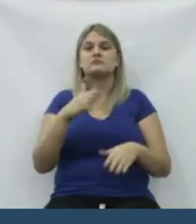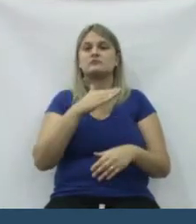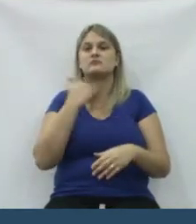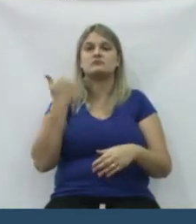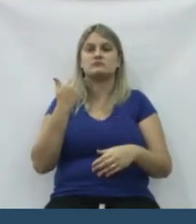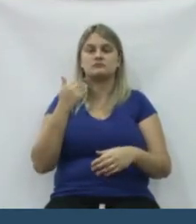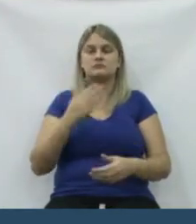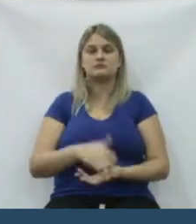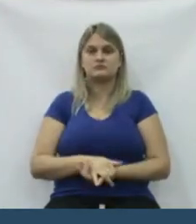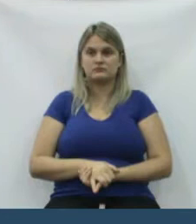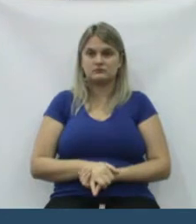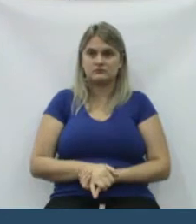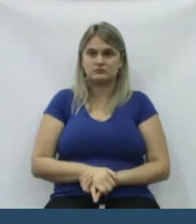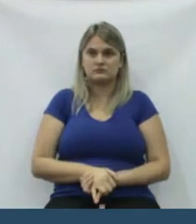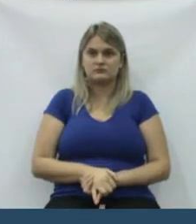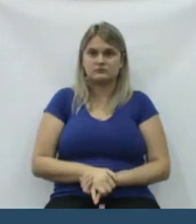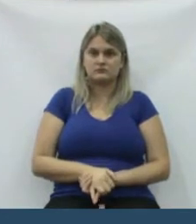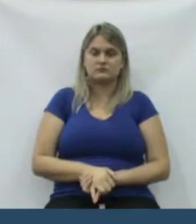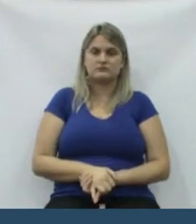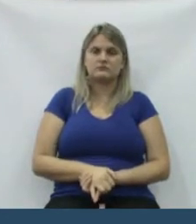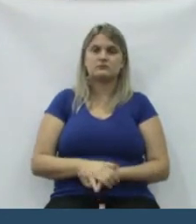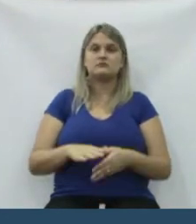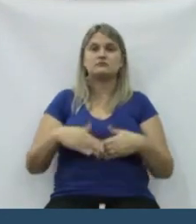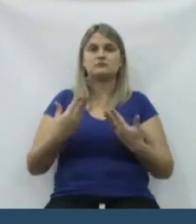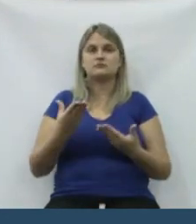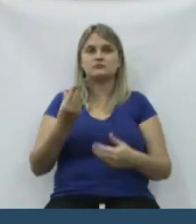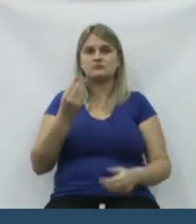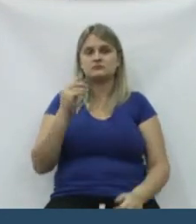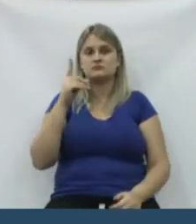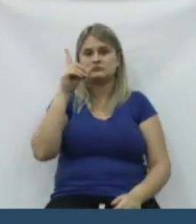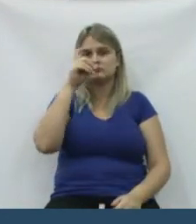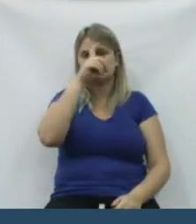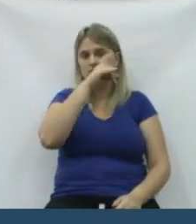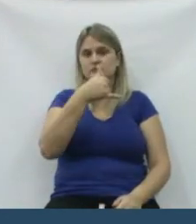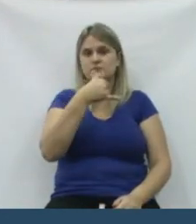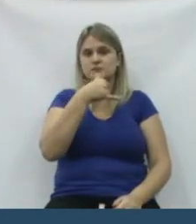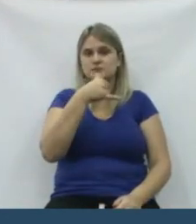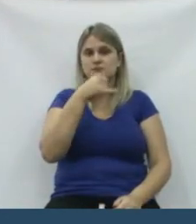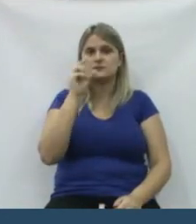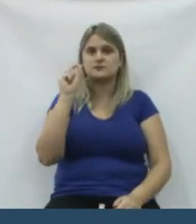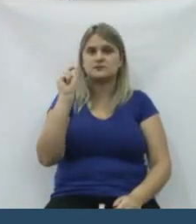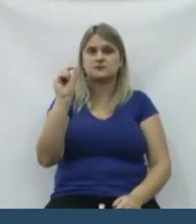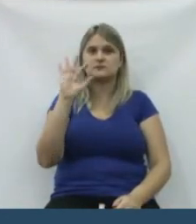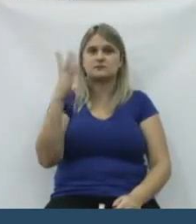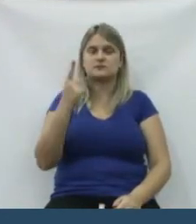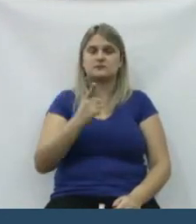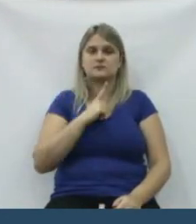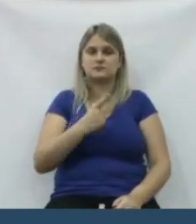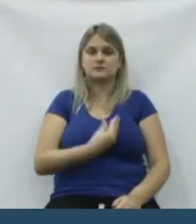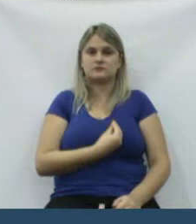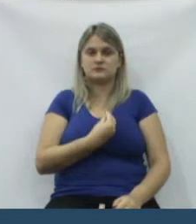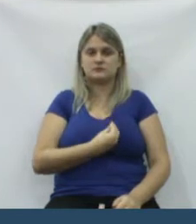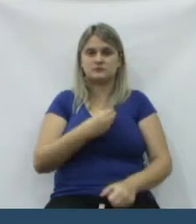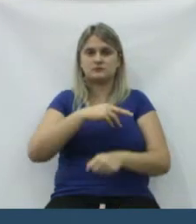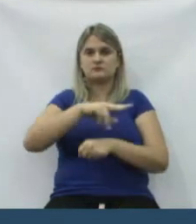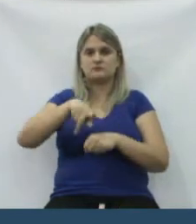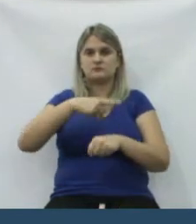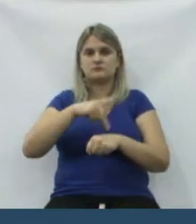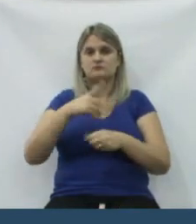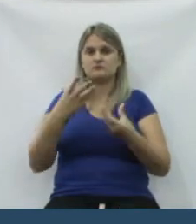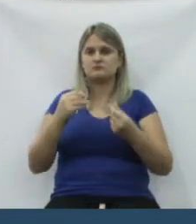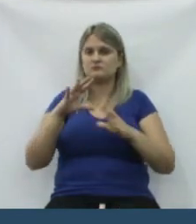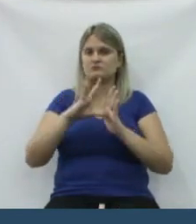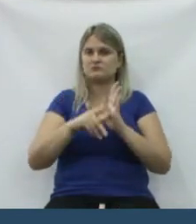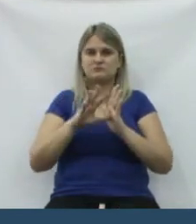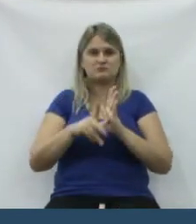o dia da agenda dele, já faz seis meses que ele morreu. Então é aumentado que aconteça isso. Estamos vivendo num país de